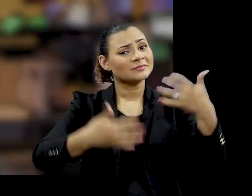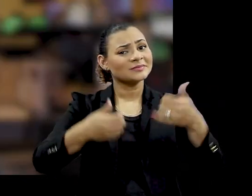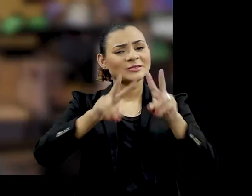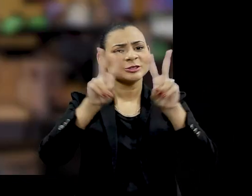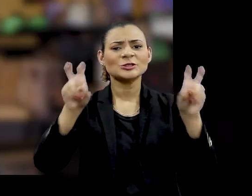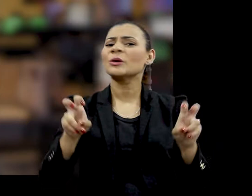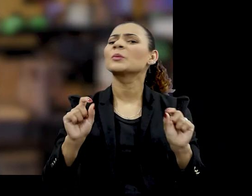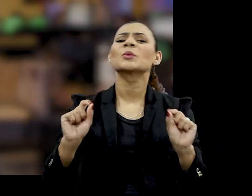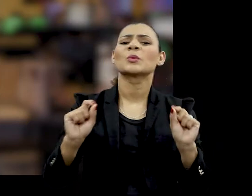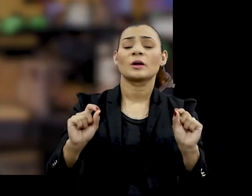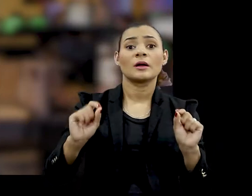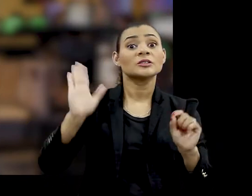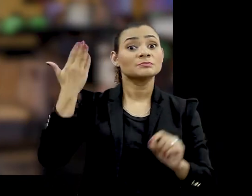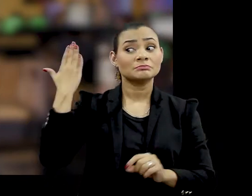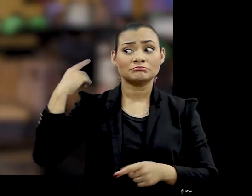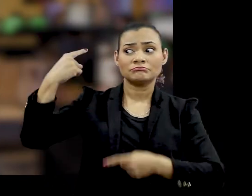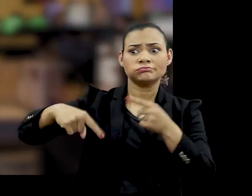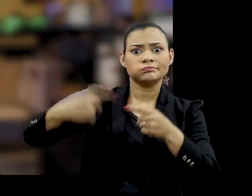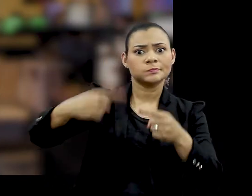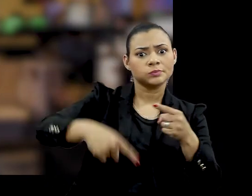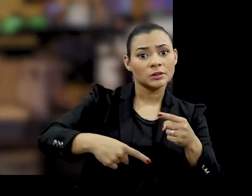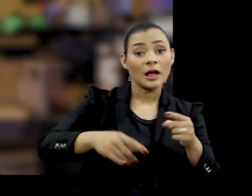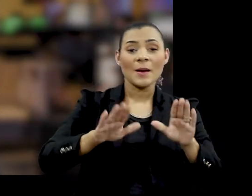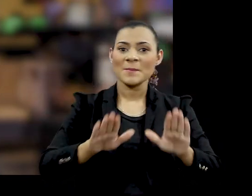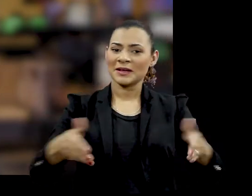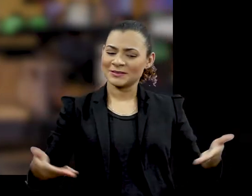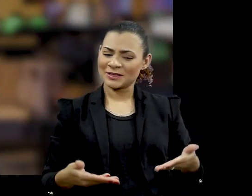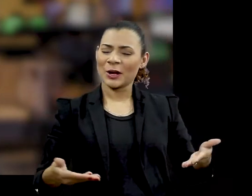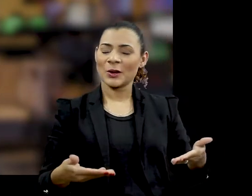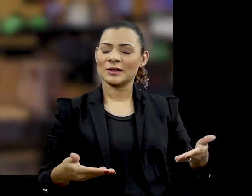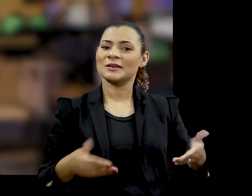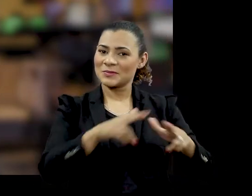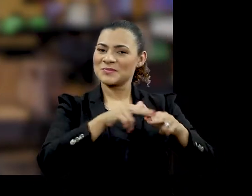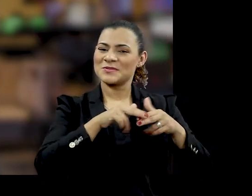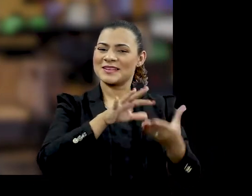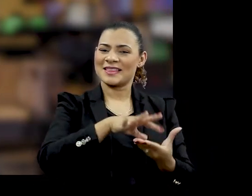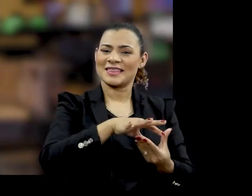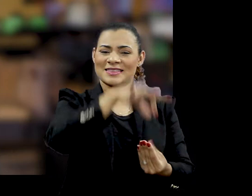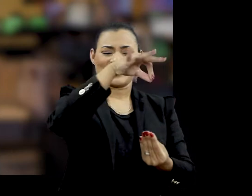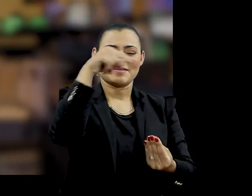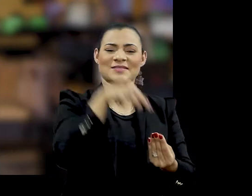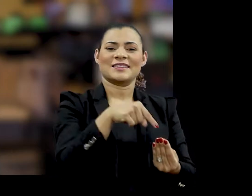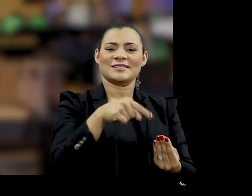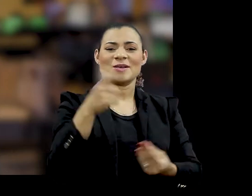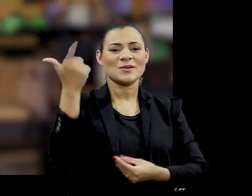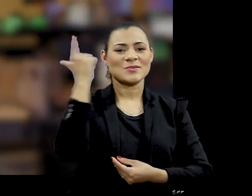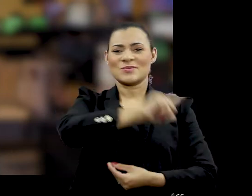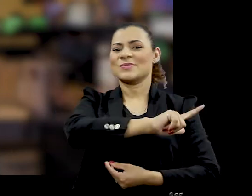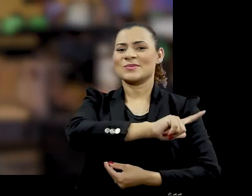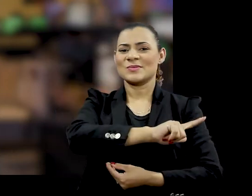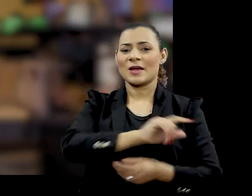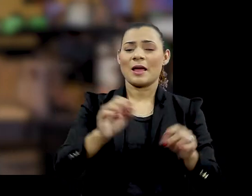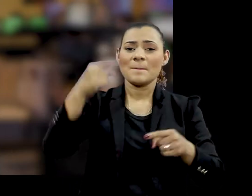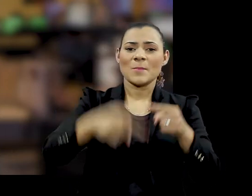sobre assuntos que já foram proibidos Mas agora, graças à democracia, não